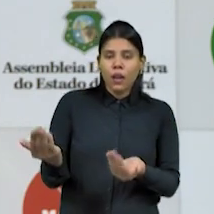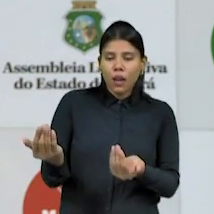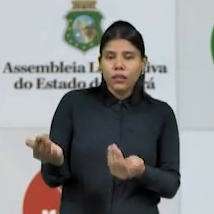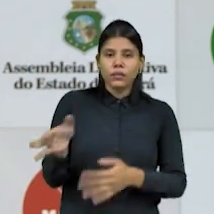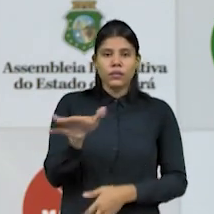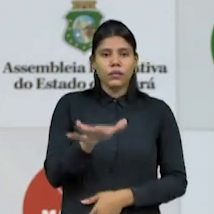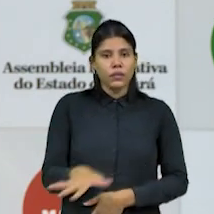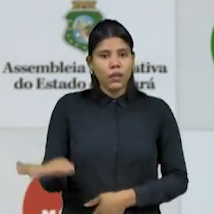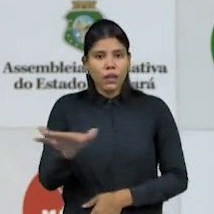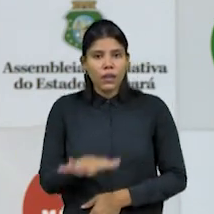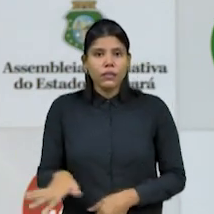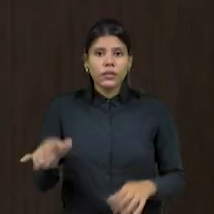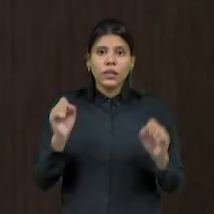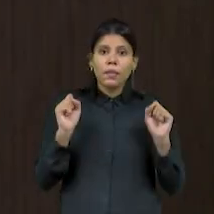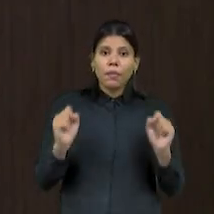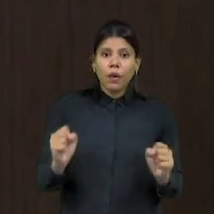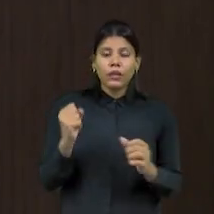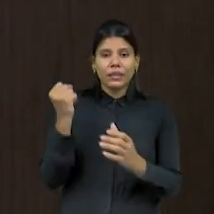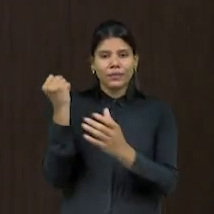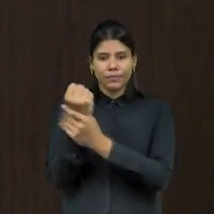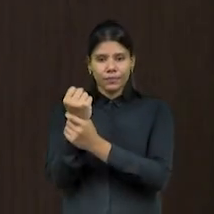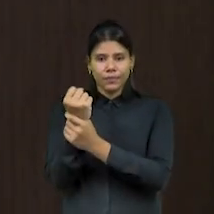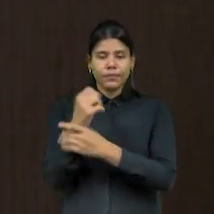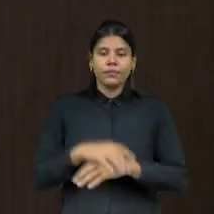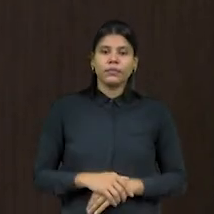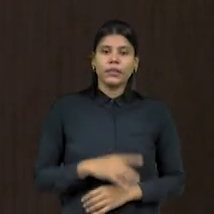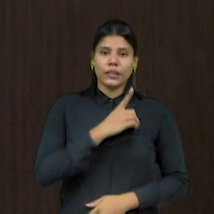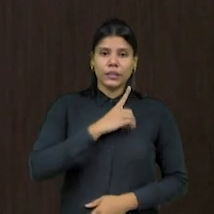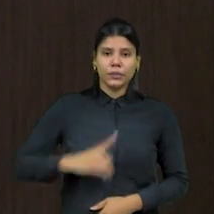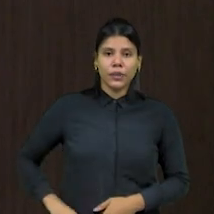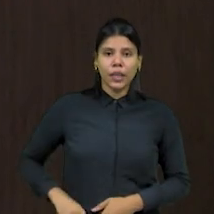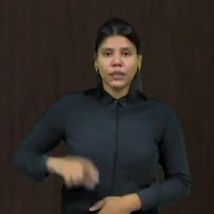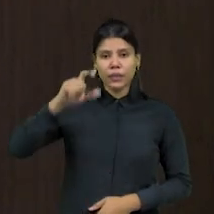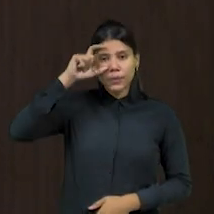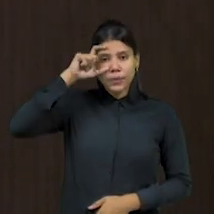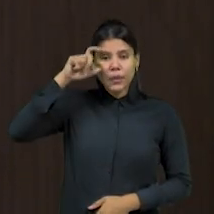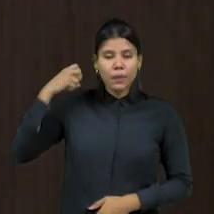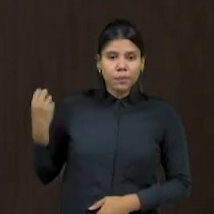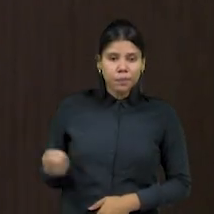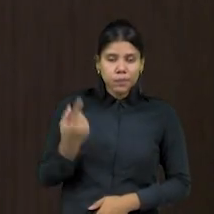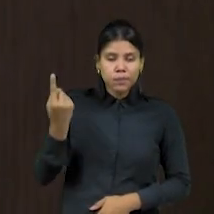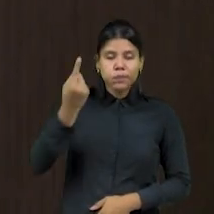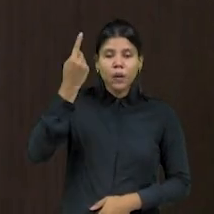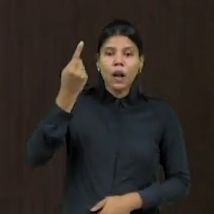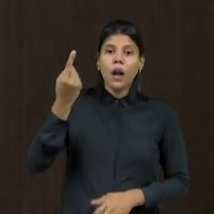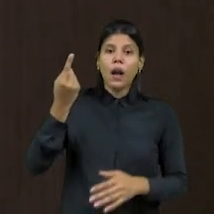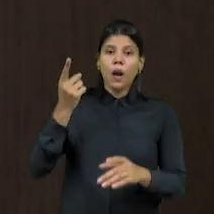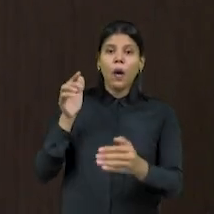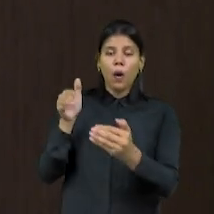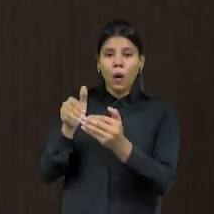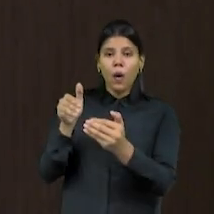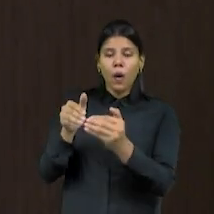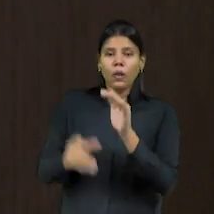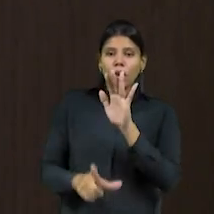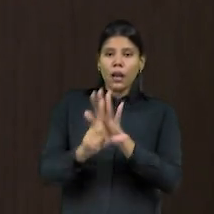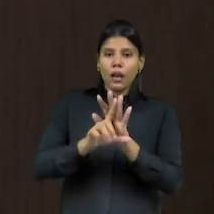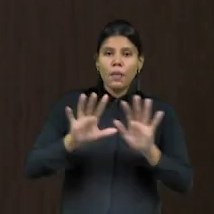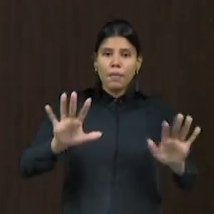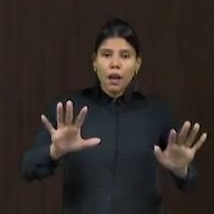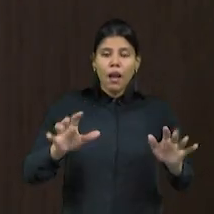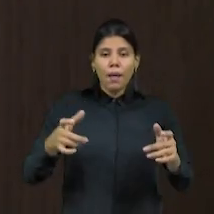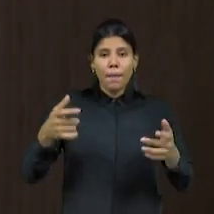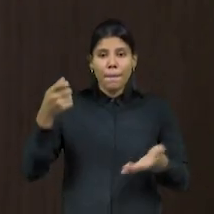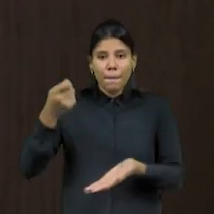a criança possa ser protegida. O deputado Renato Roseno apoia a lei aprovada no Senado, mas cobra rigor nas